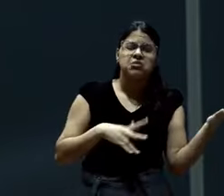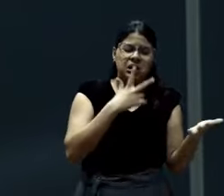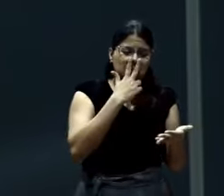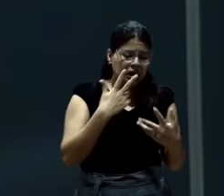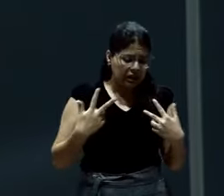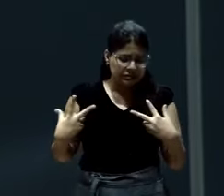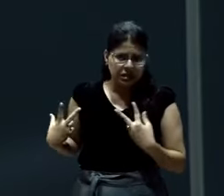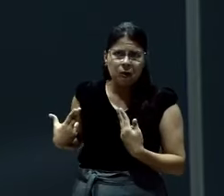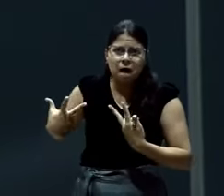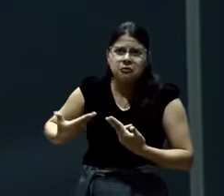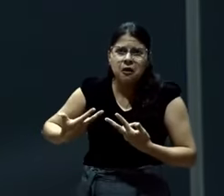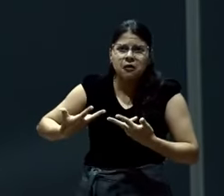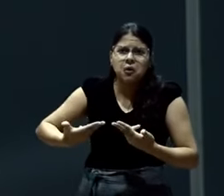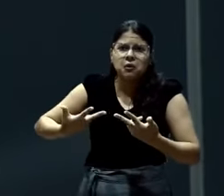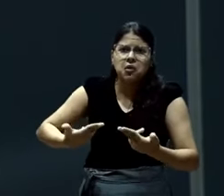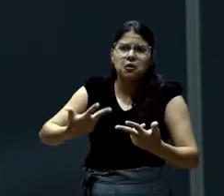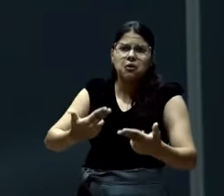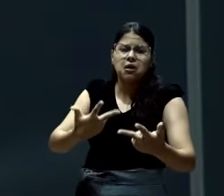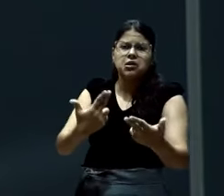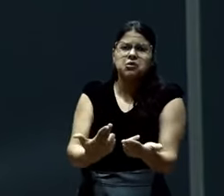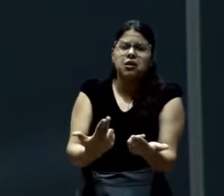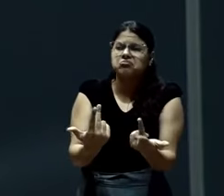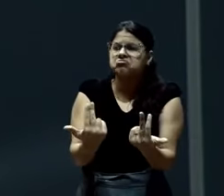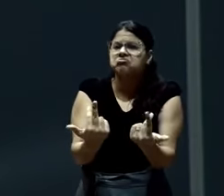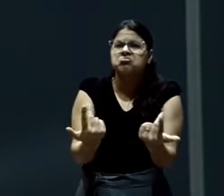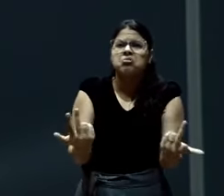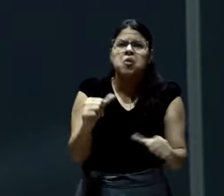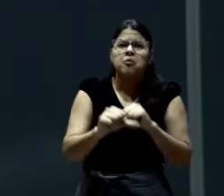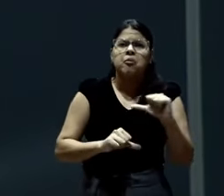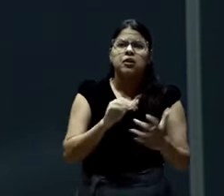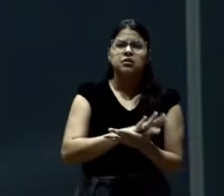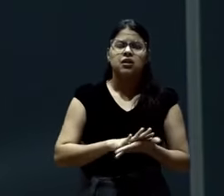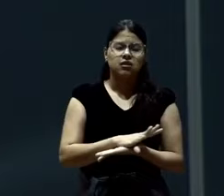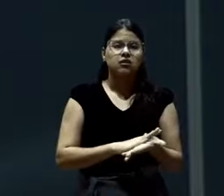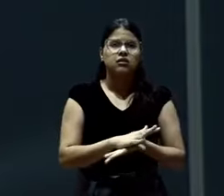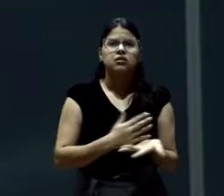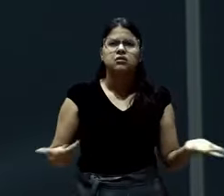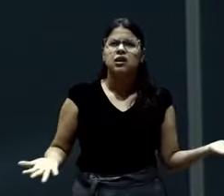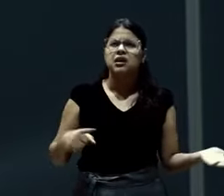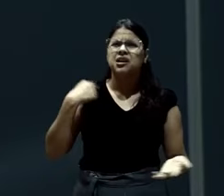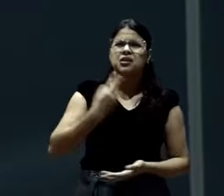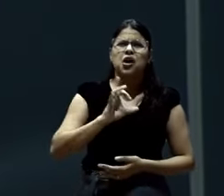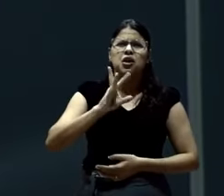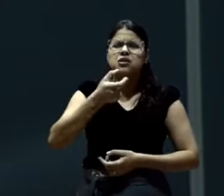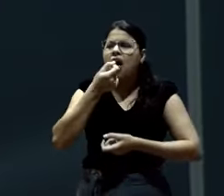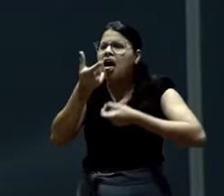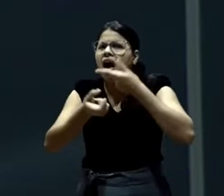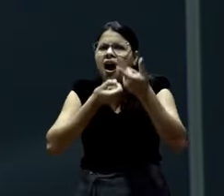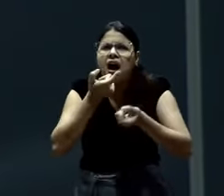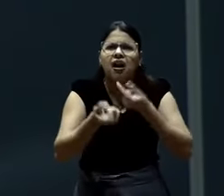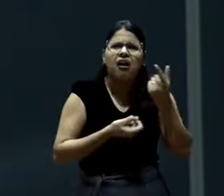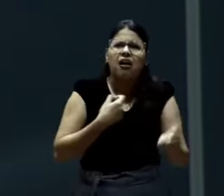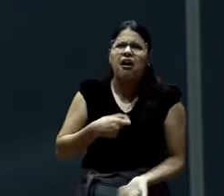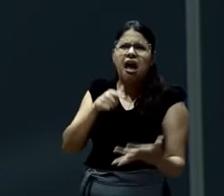A gente, quando não entende, a gente passa a ser crítico com mensagem,